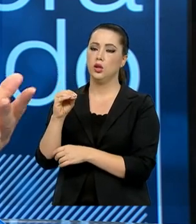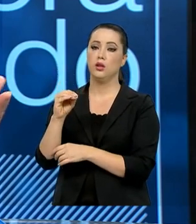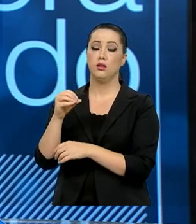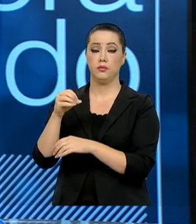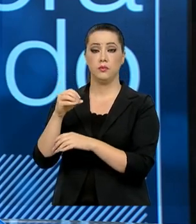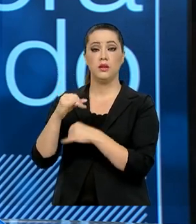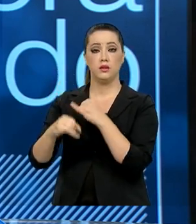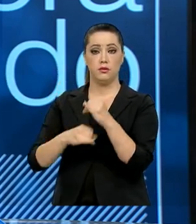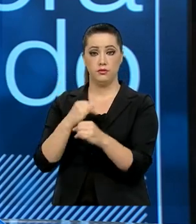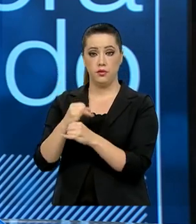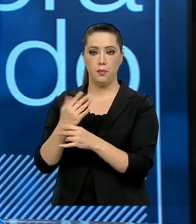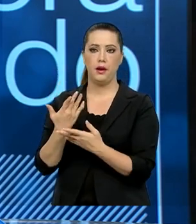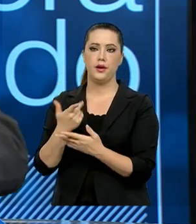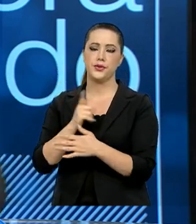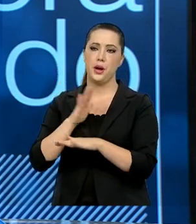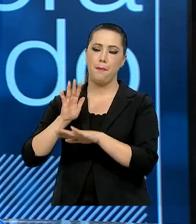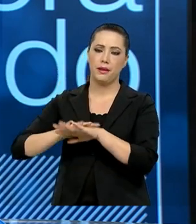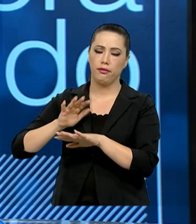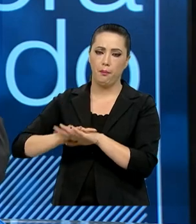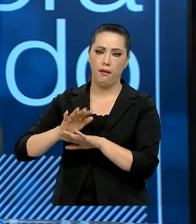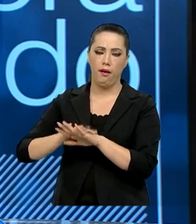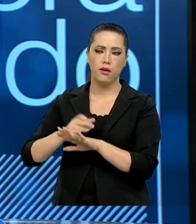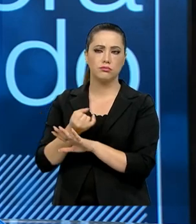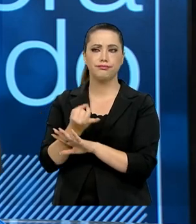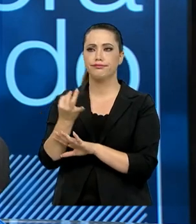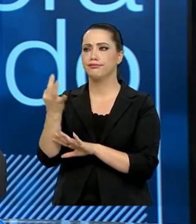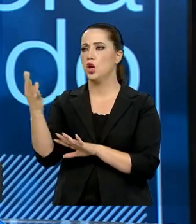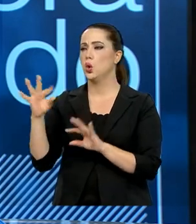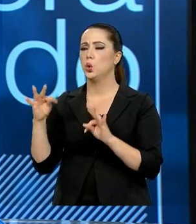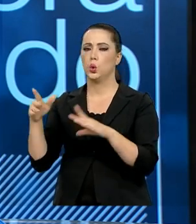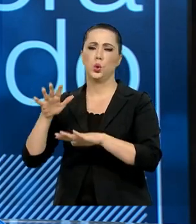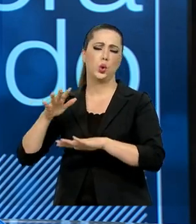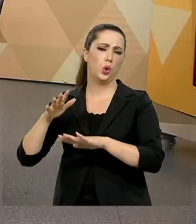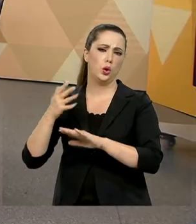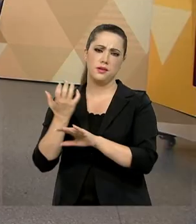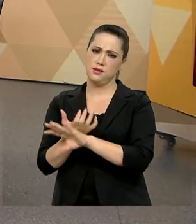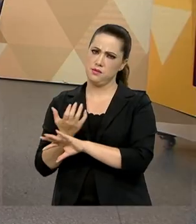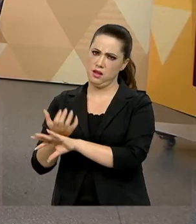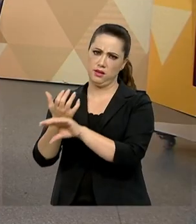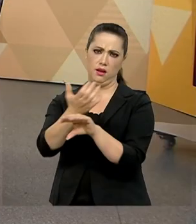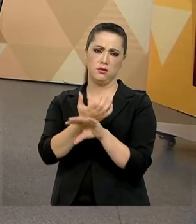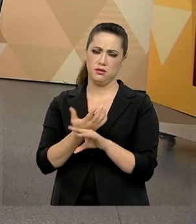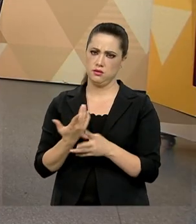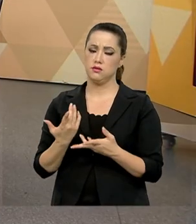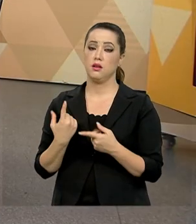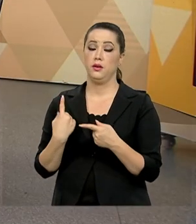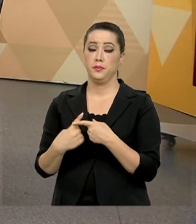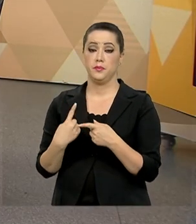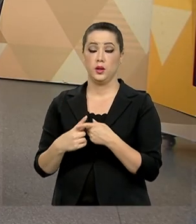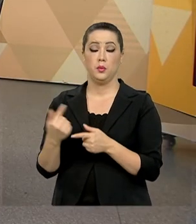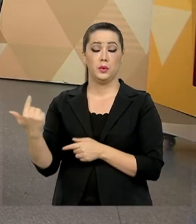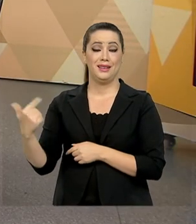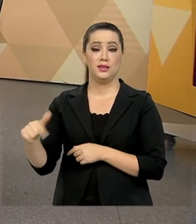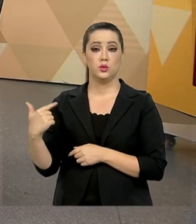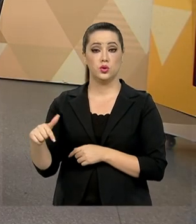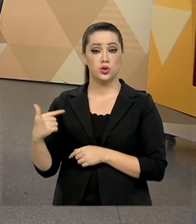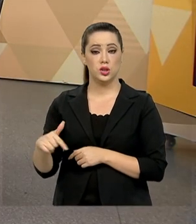matemática, física, química, todas as áreas, programa multidisciplinar. Como não havia